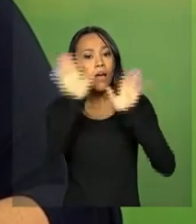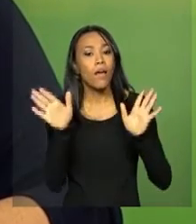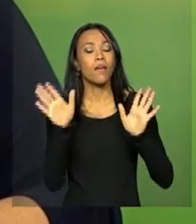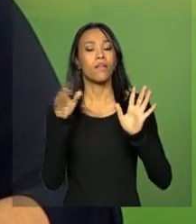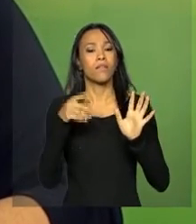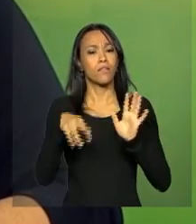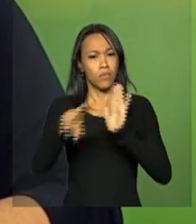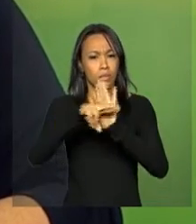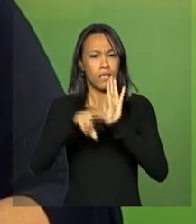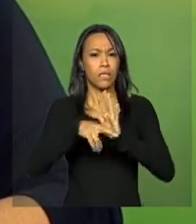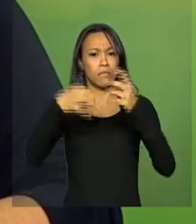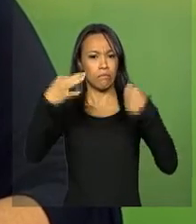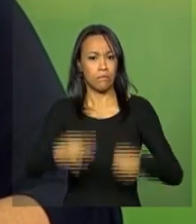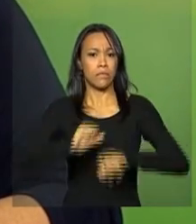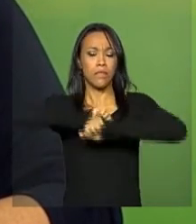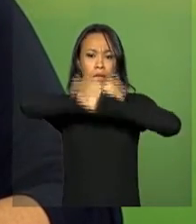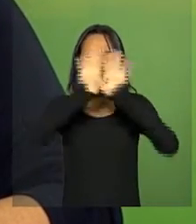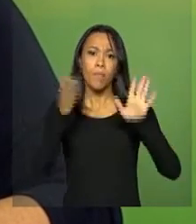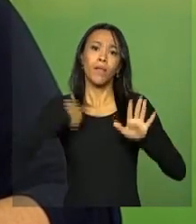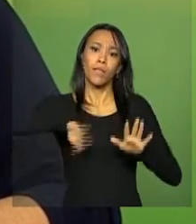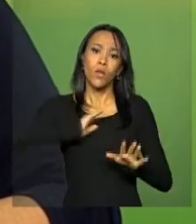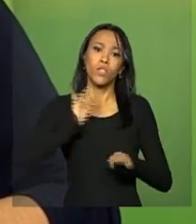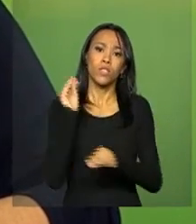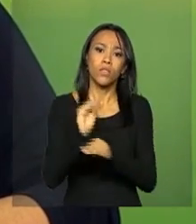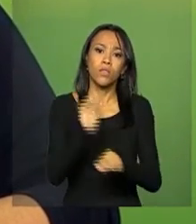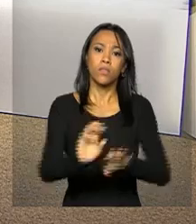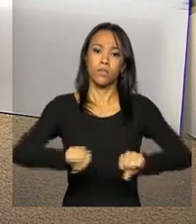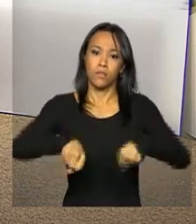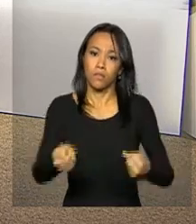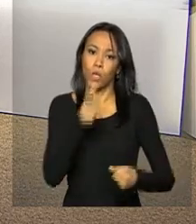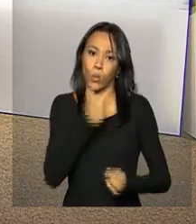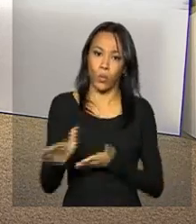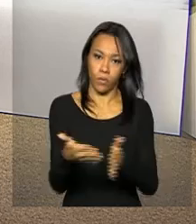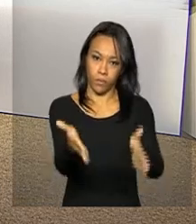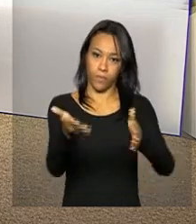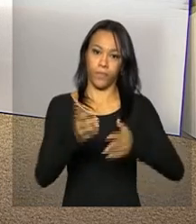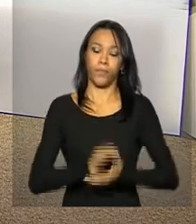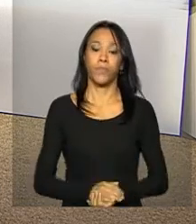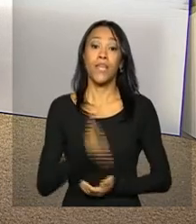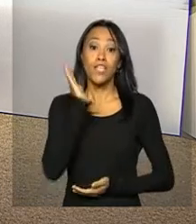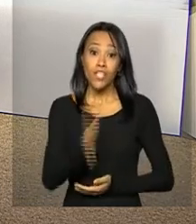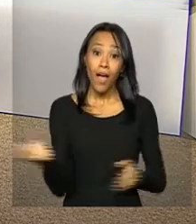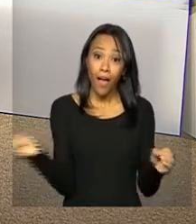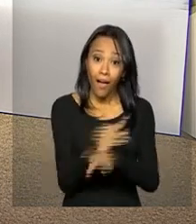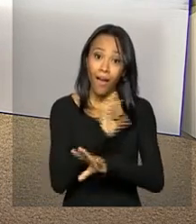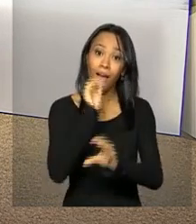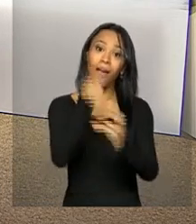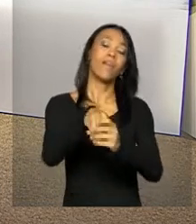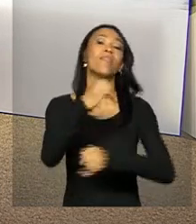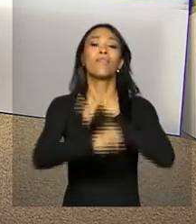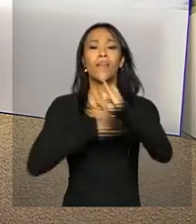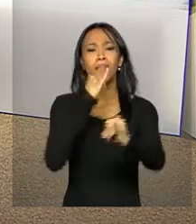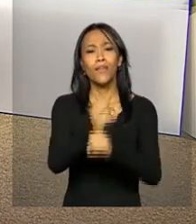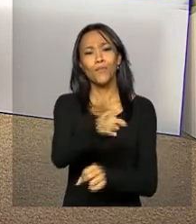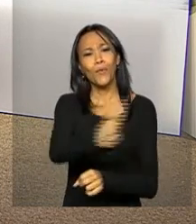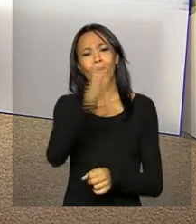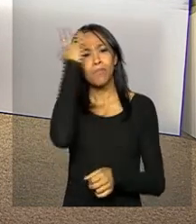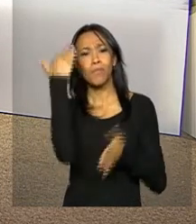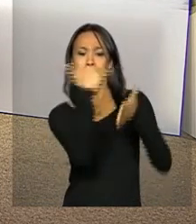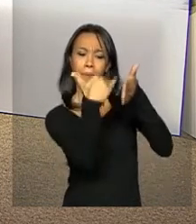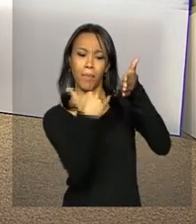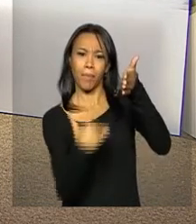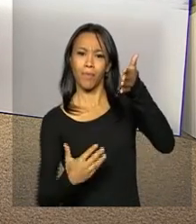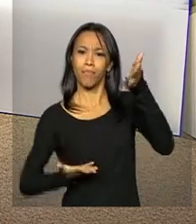requisitos necessários para que a gente possa recuperar a bacia do Rio Doce. Já está disponível na internet o nome dos aprovados no